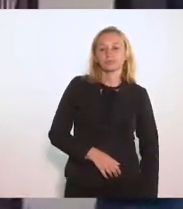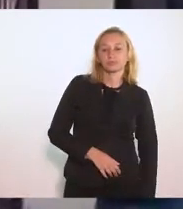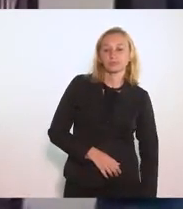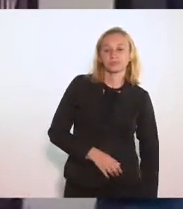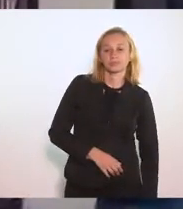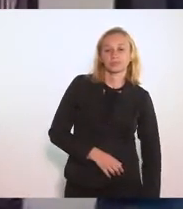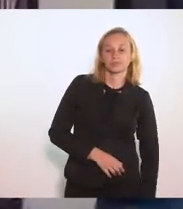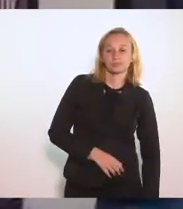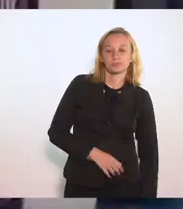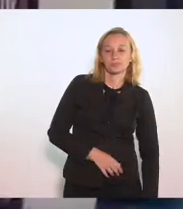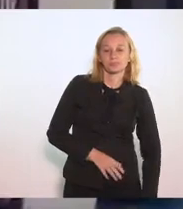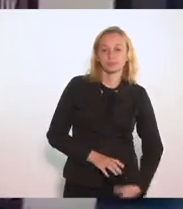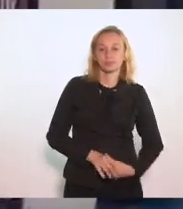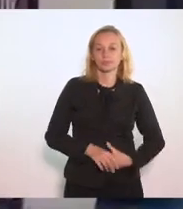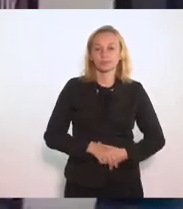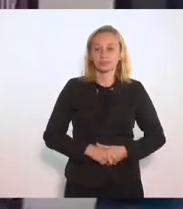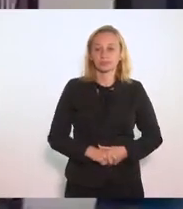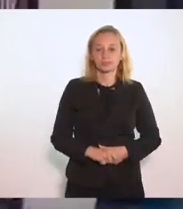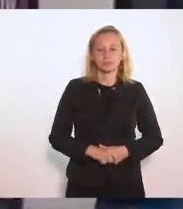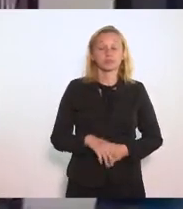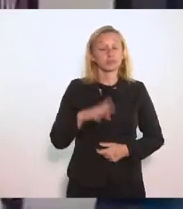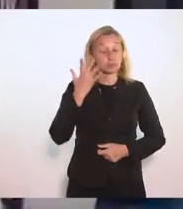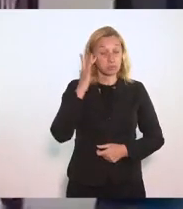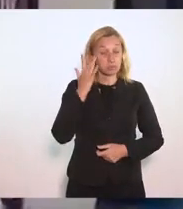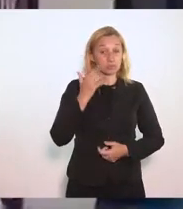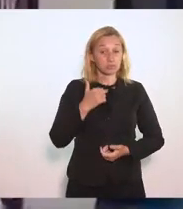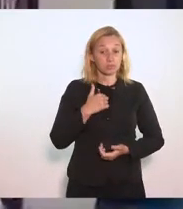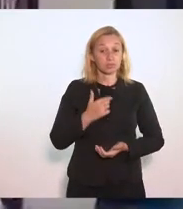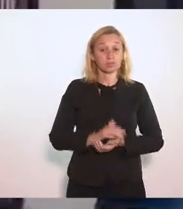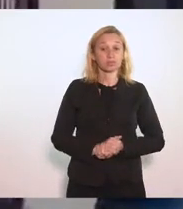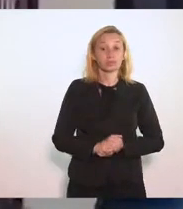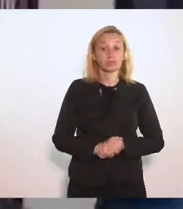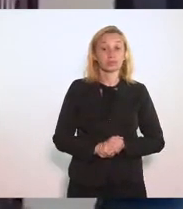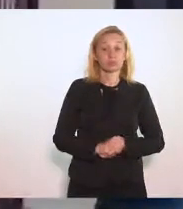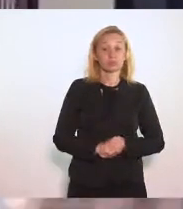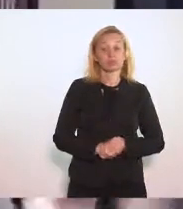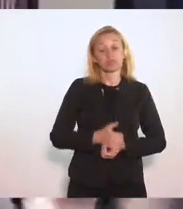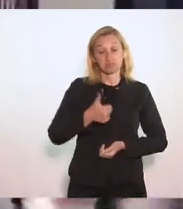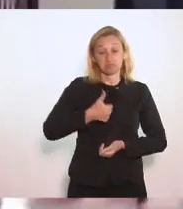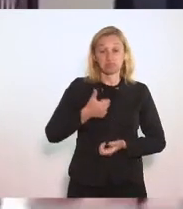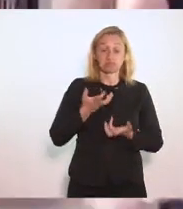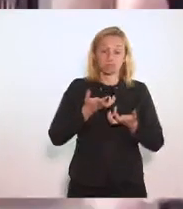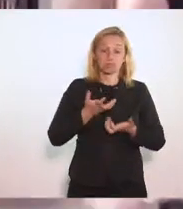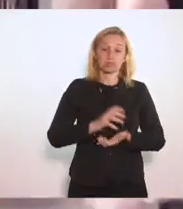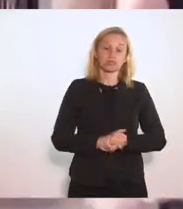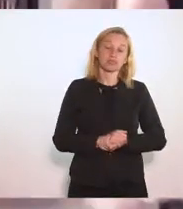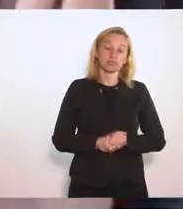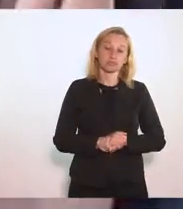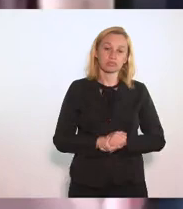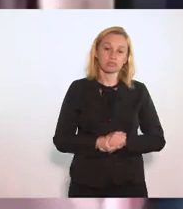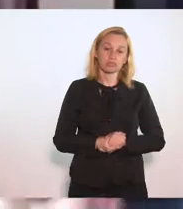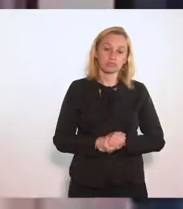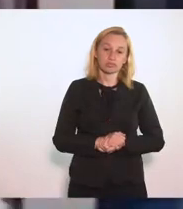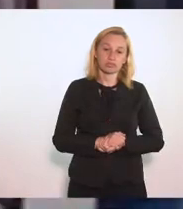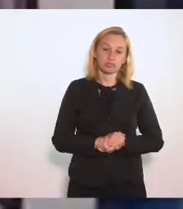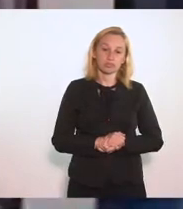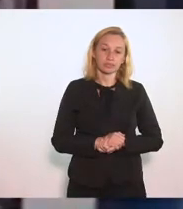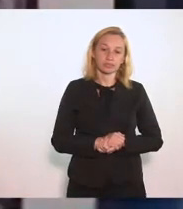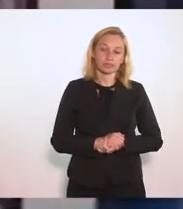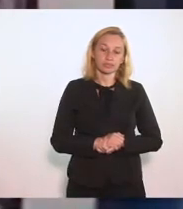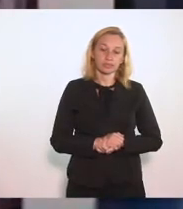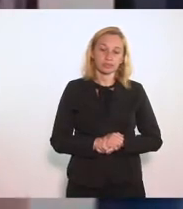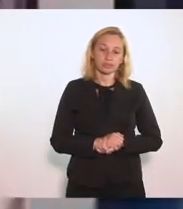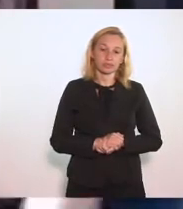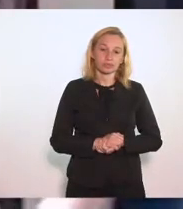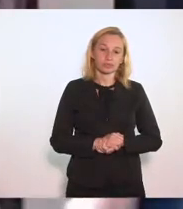Acho que Primeiro eu quero Tecer Todos